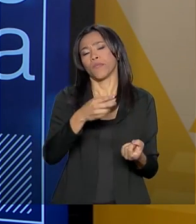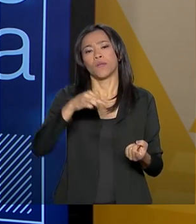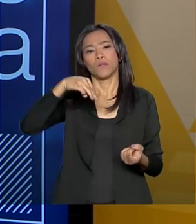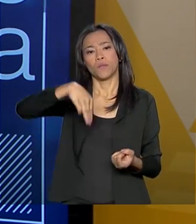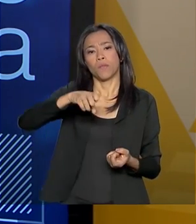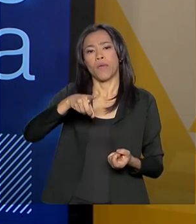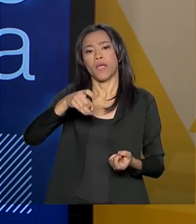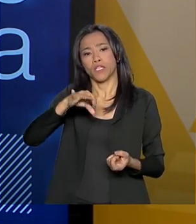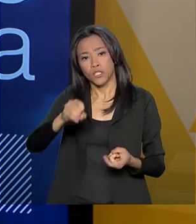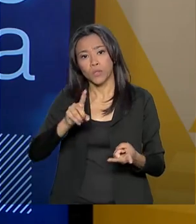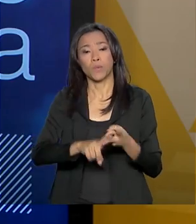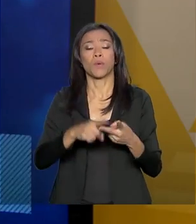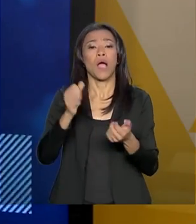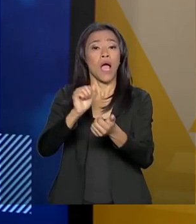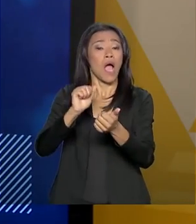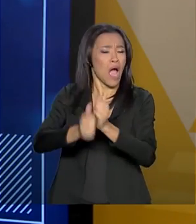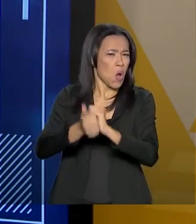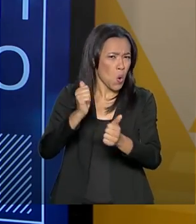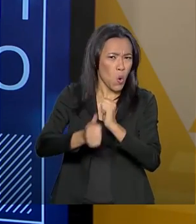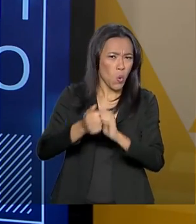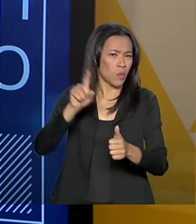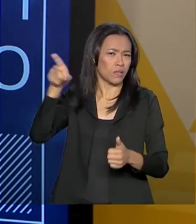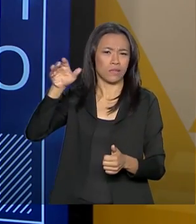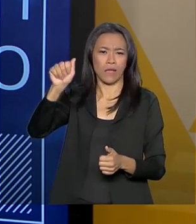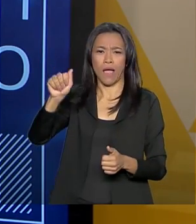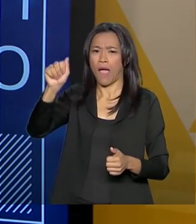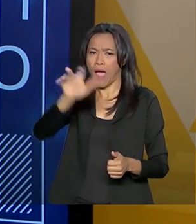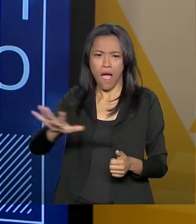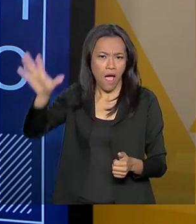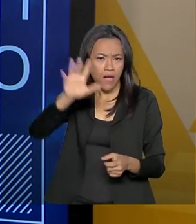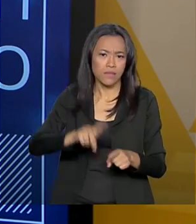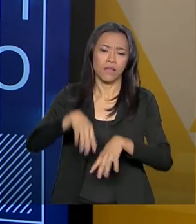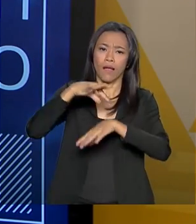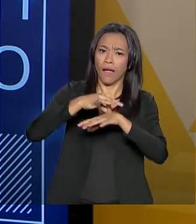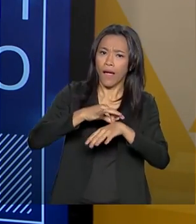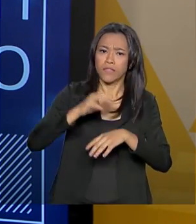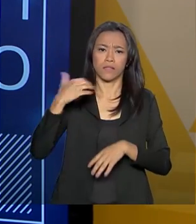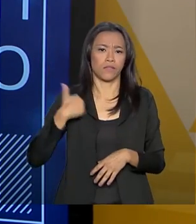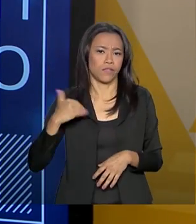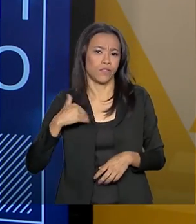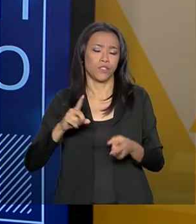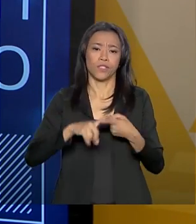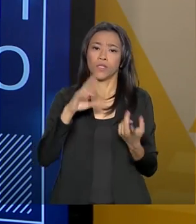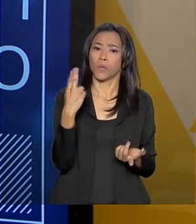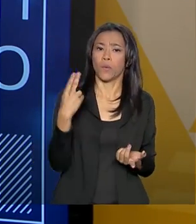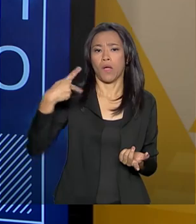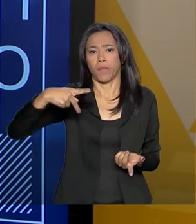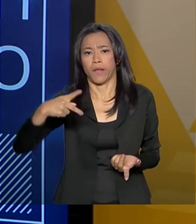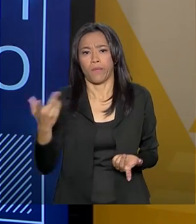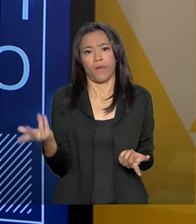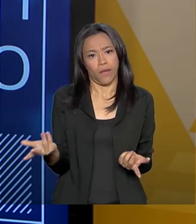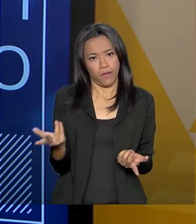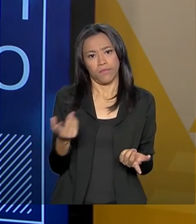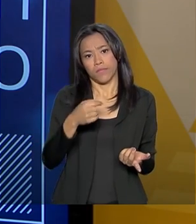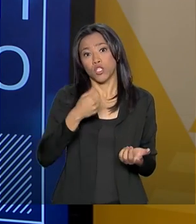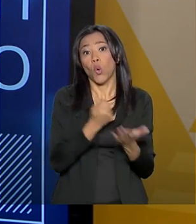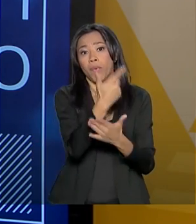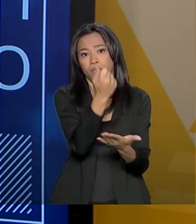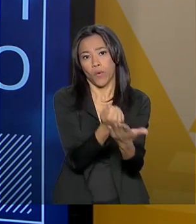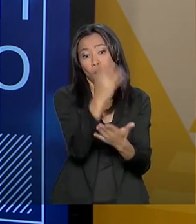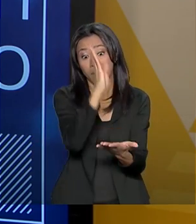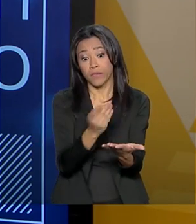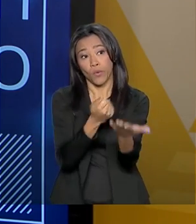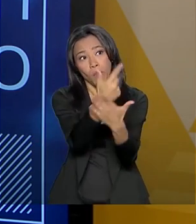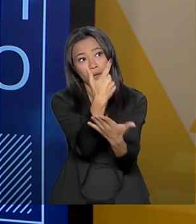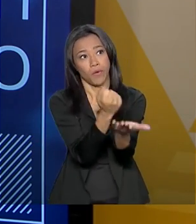arroz da Ásia, importávamos carne da Argentina, do Paraguai, do Uruguai e o Brasil naquela época